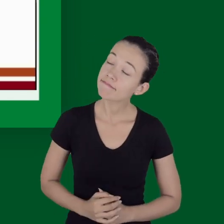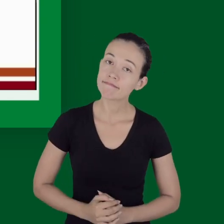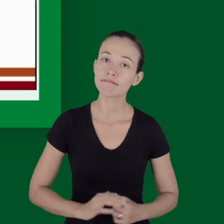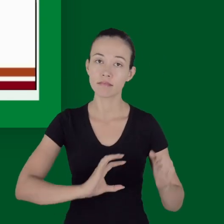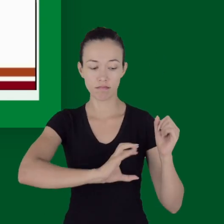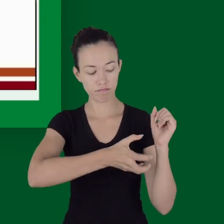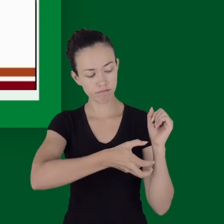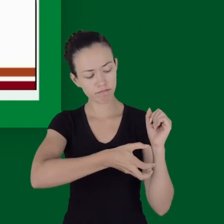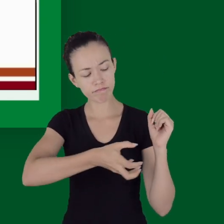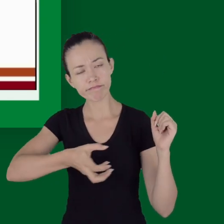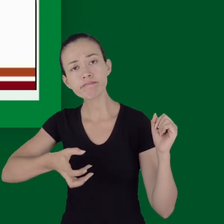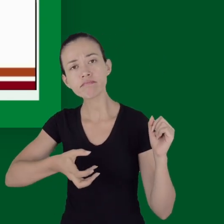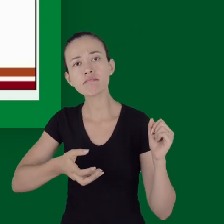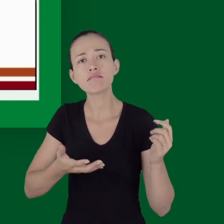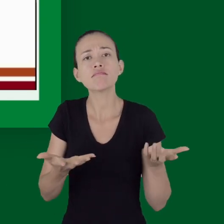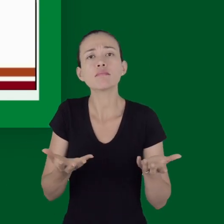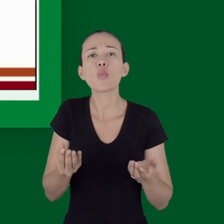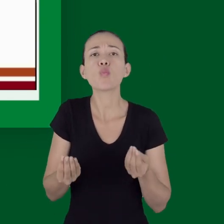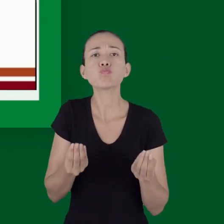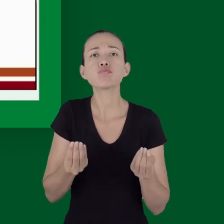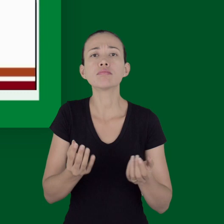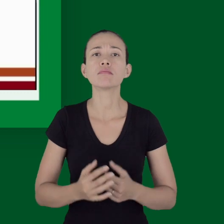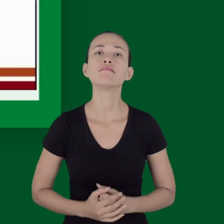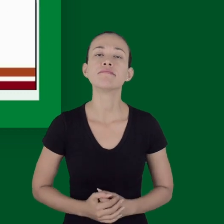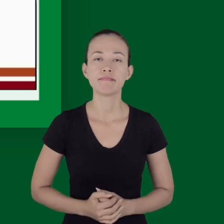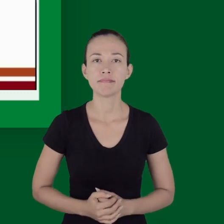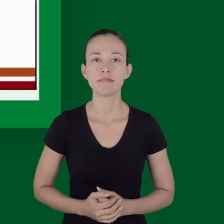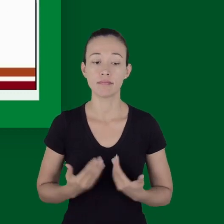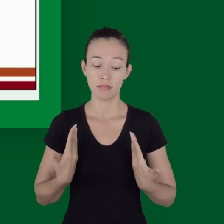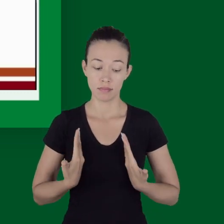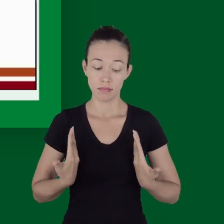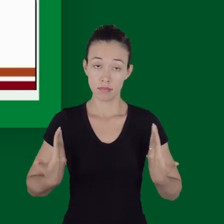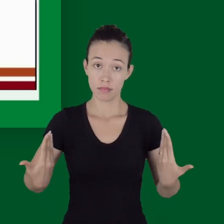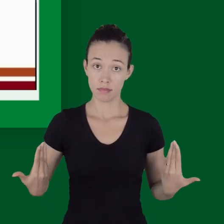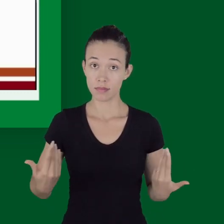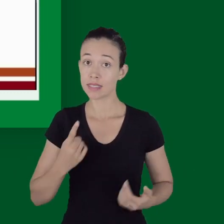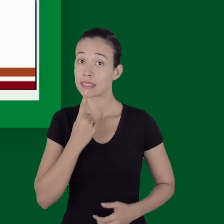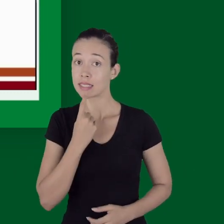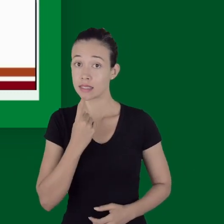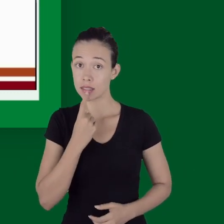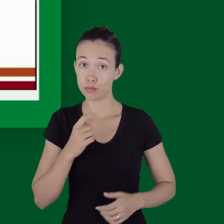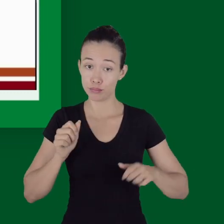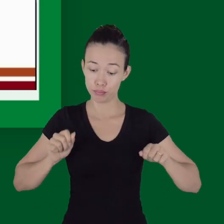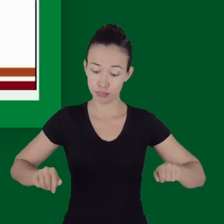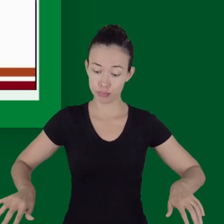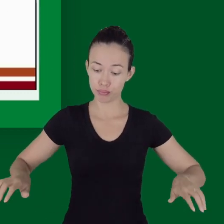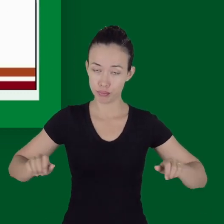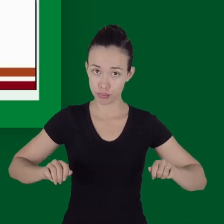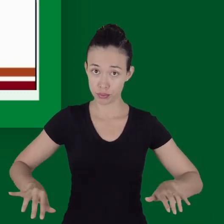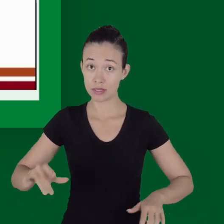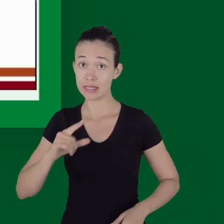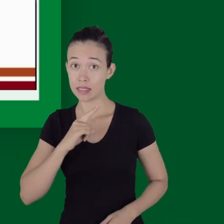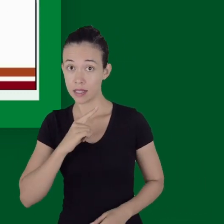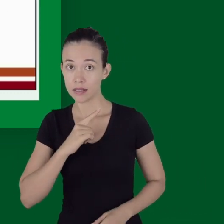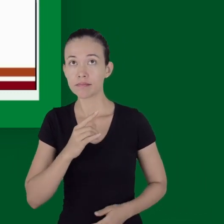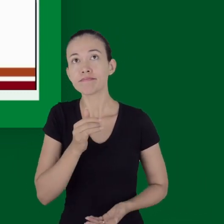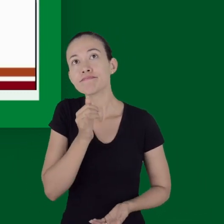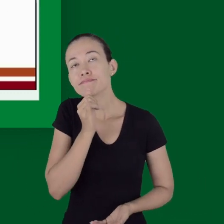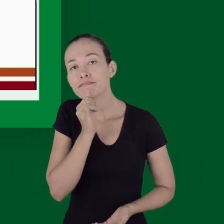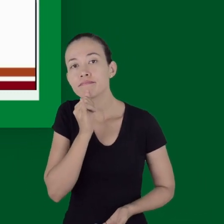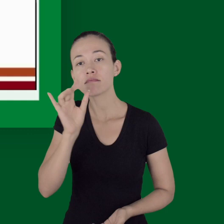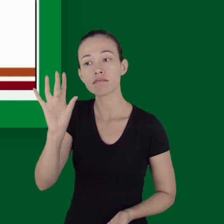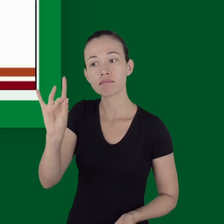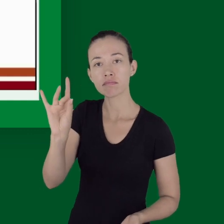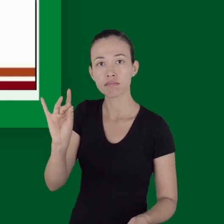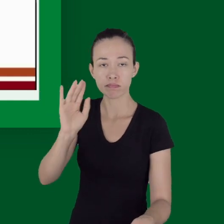torniquete, ele é usado em sangramentos e extremidades não contidos com curativos compressivos. Quando a